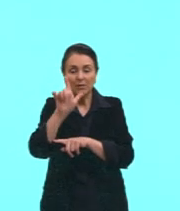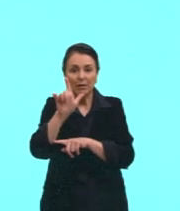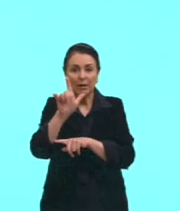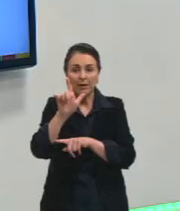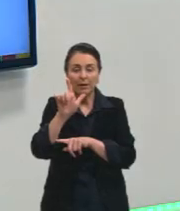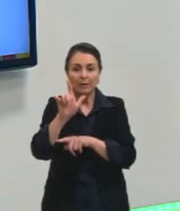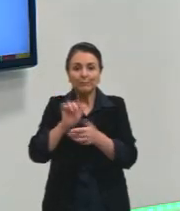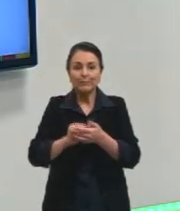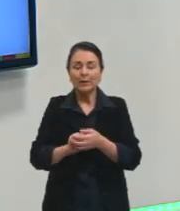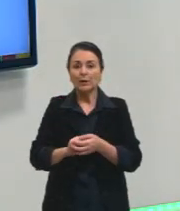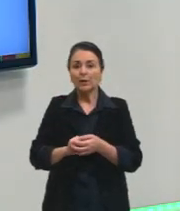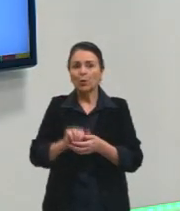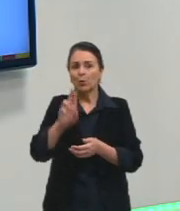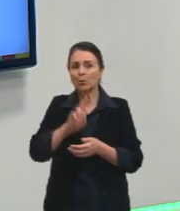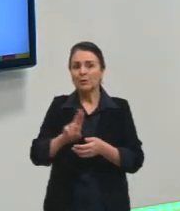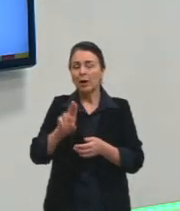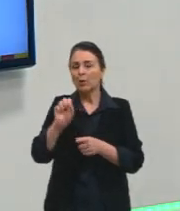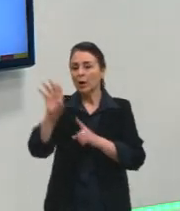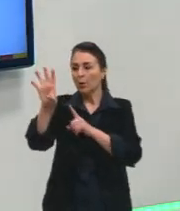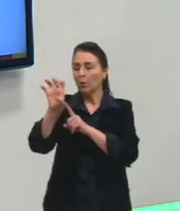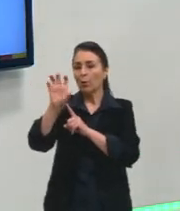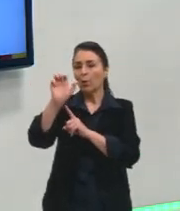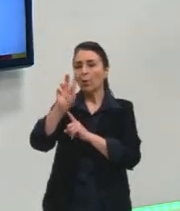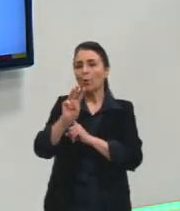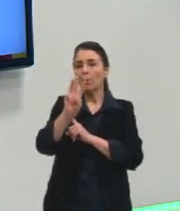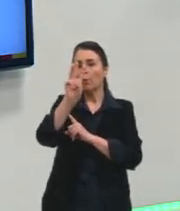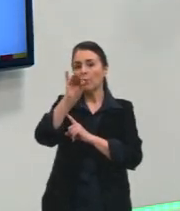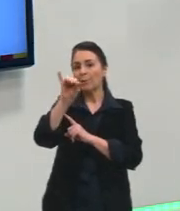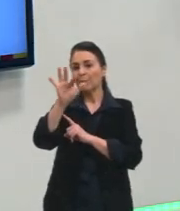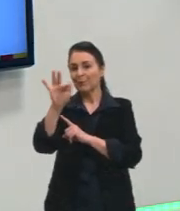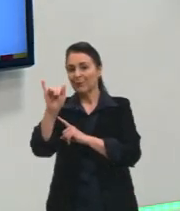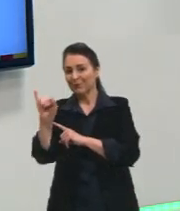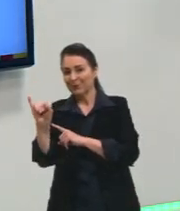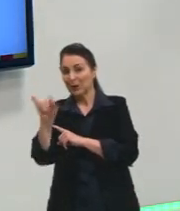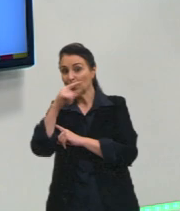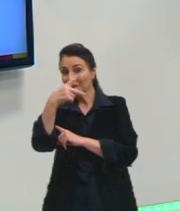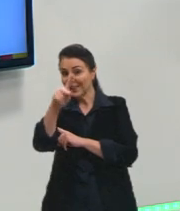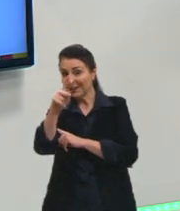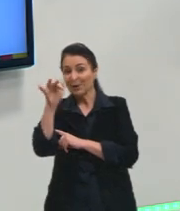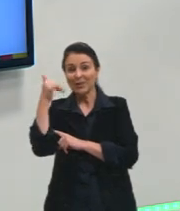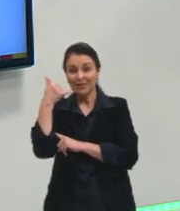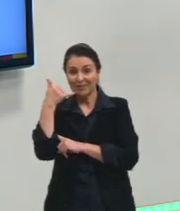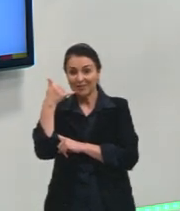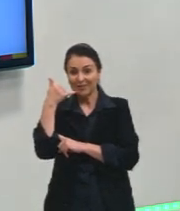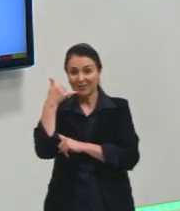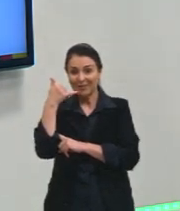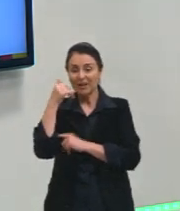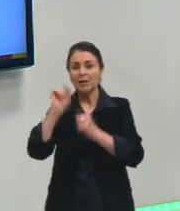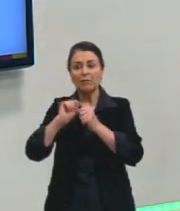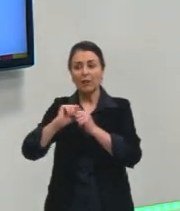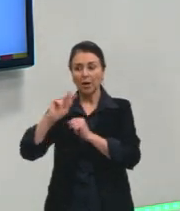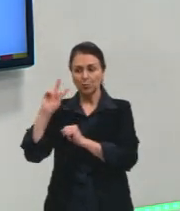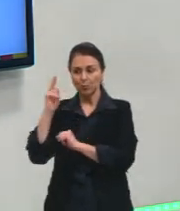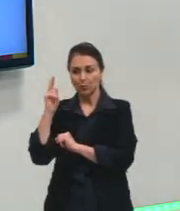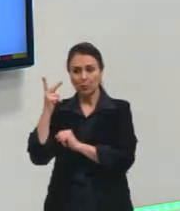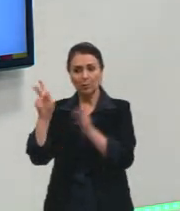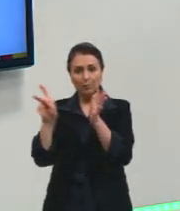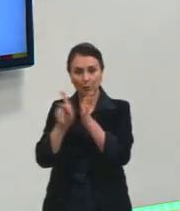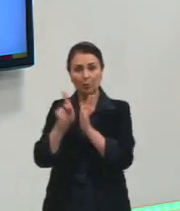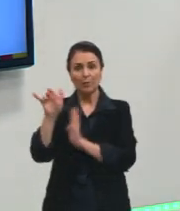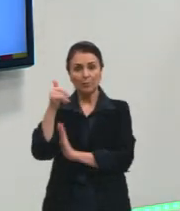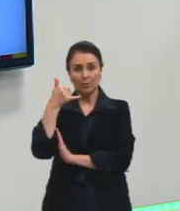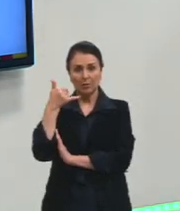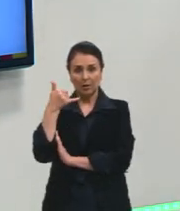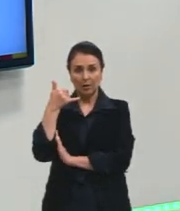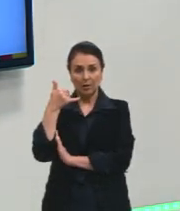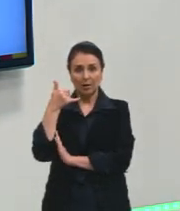através do Wi-Fi, tá, gurizada? Eu consigo fazer aí, esse histórico, e quando eu faço esse histórico, eu